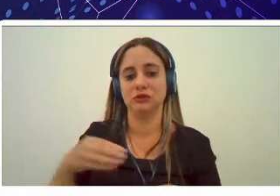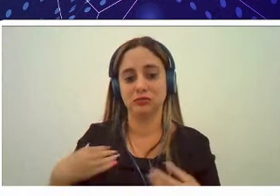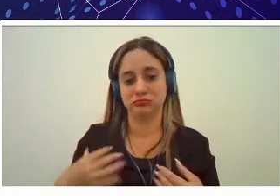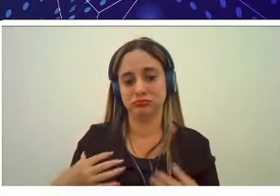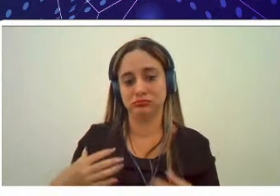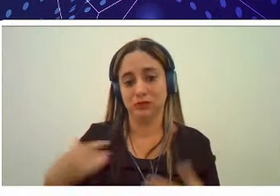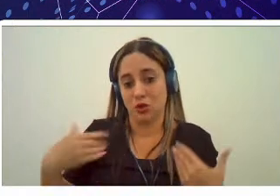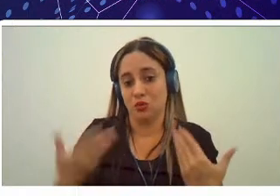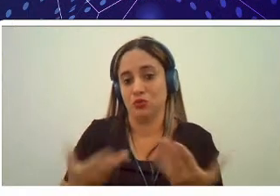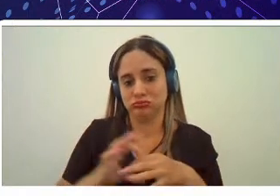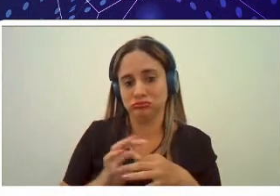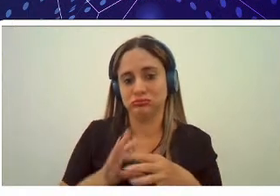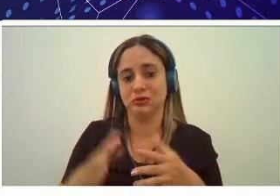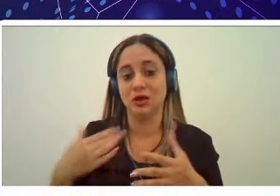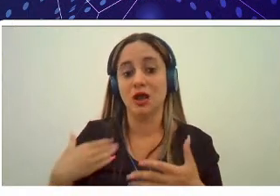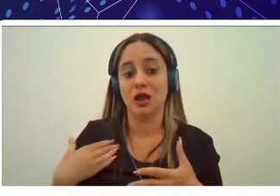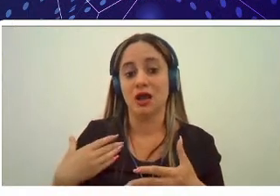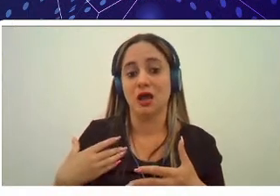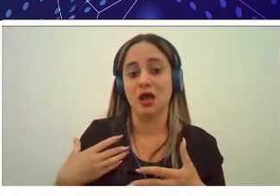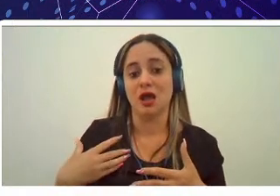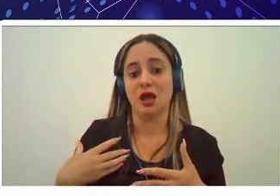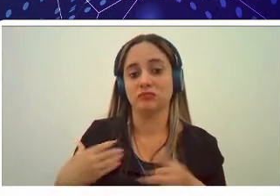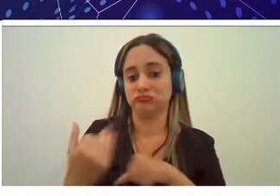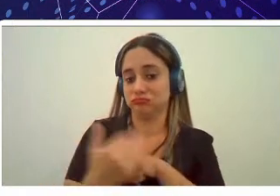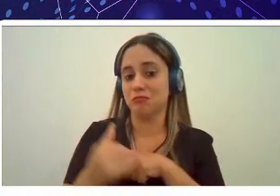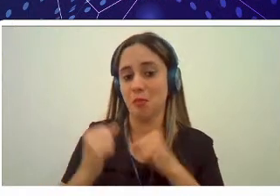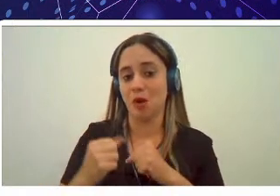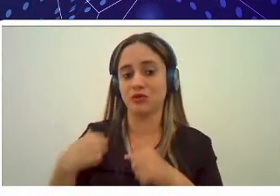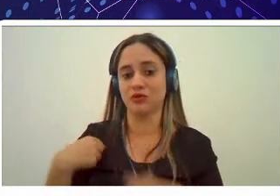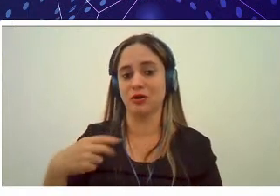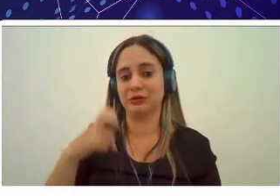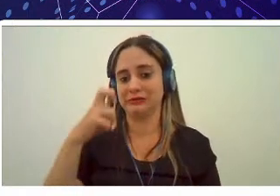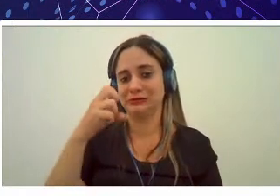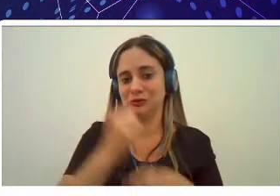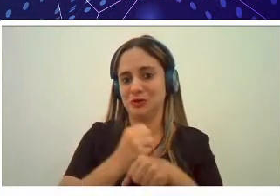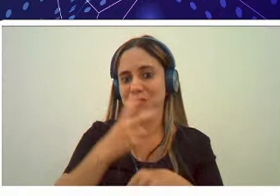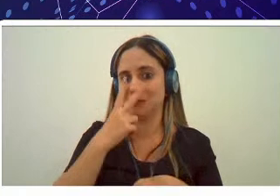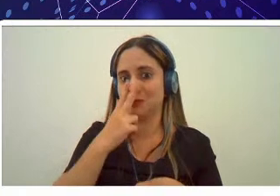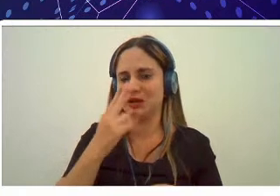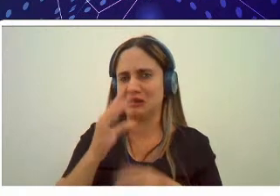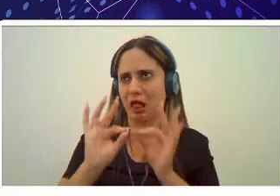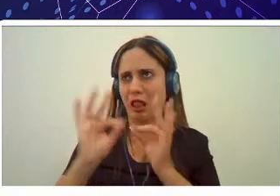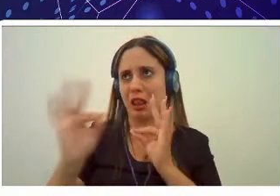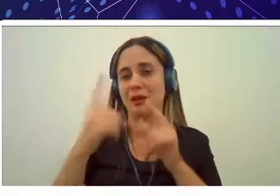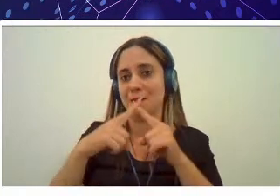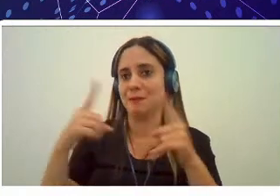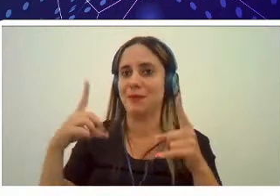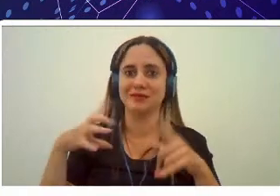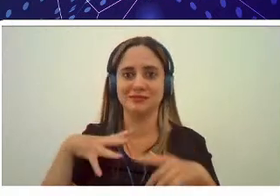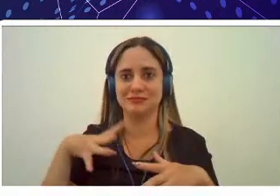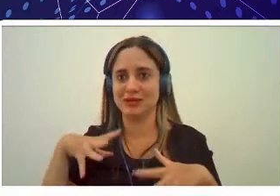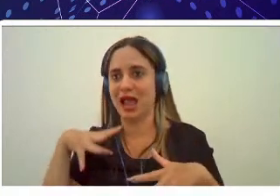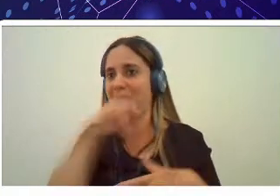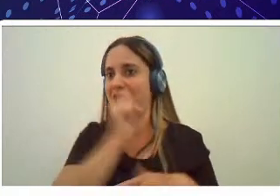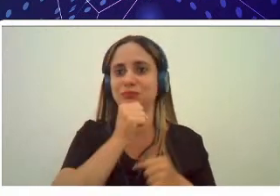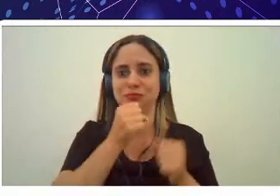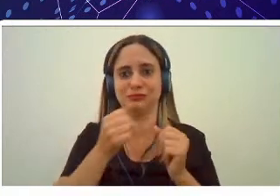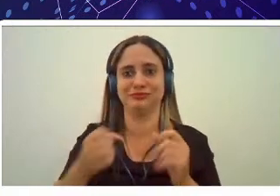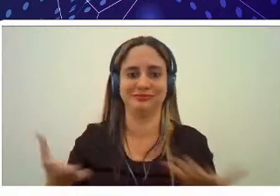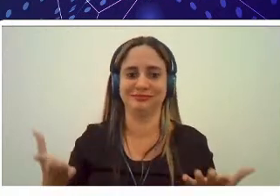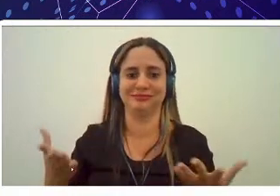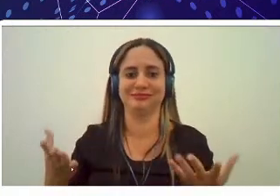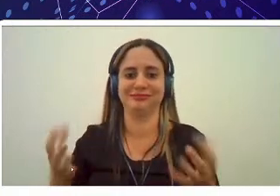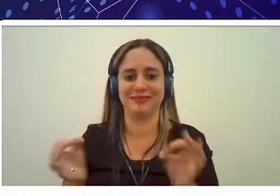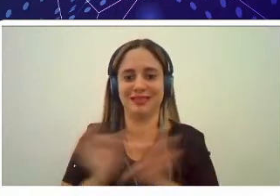disposição dos ingressos aí né cinco anos parece ser muito longo mas passa muito rápido e